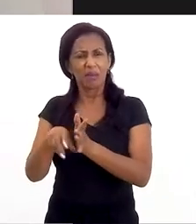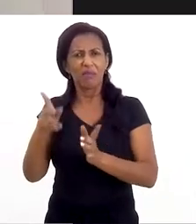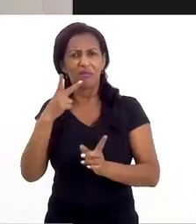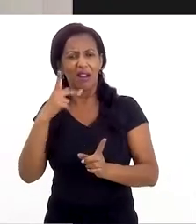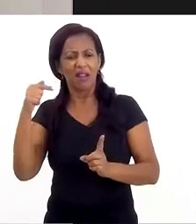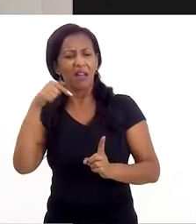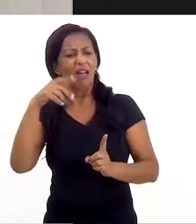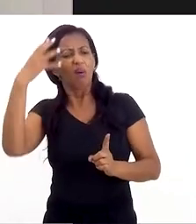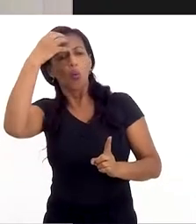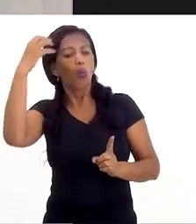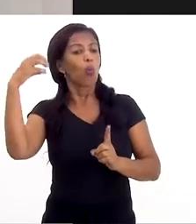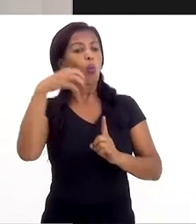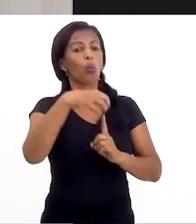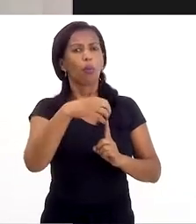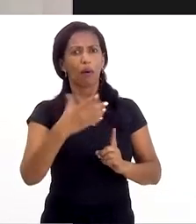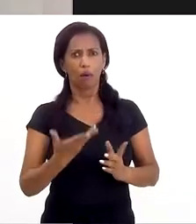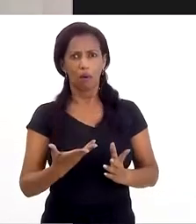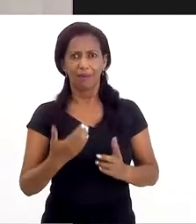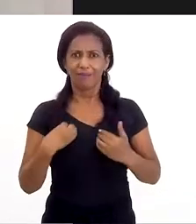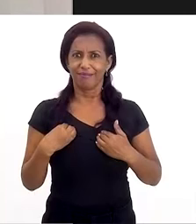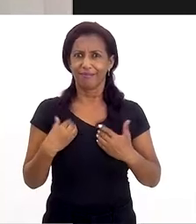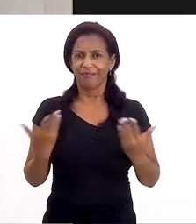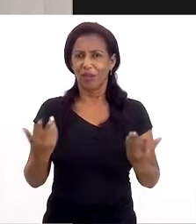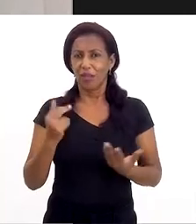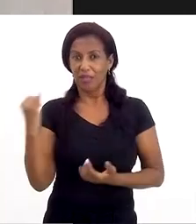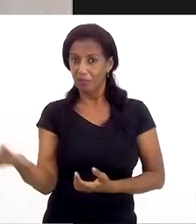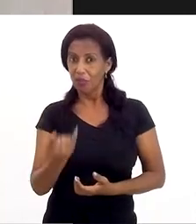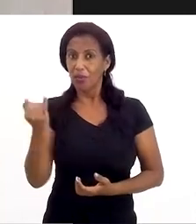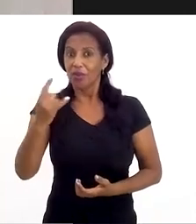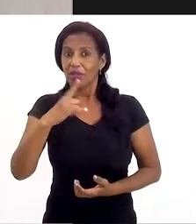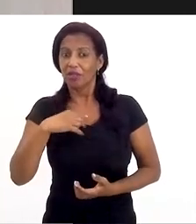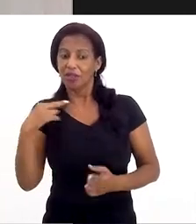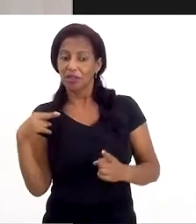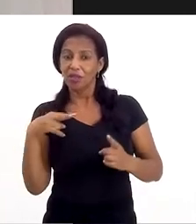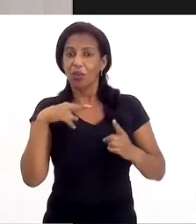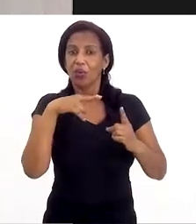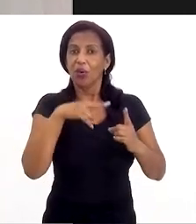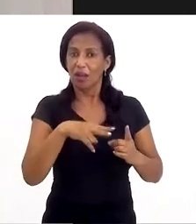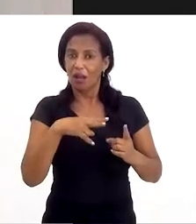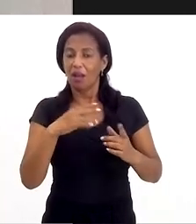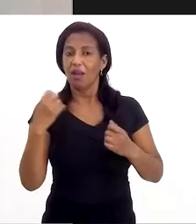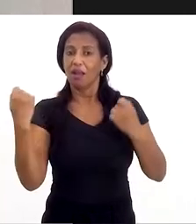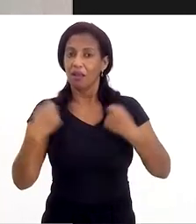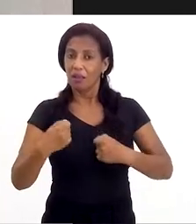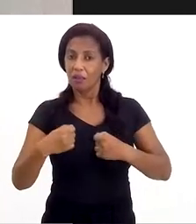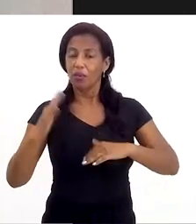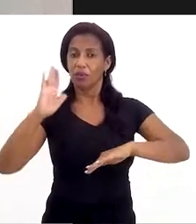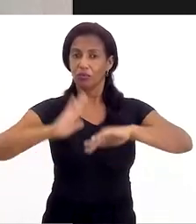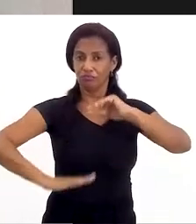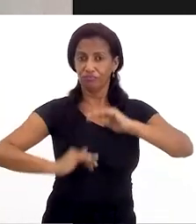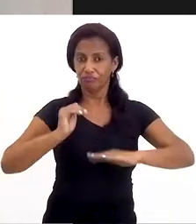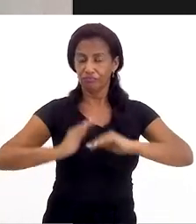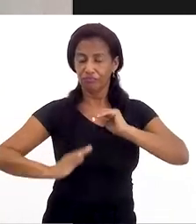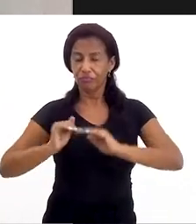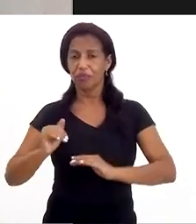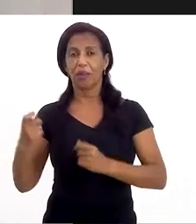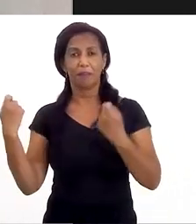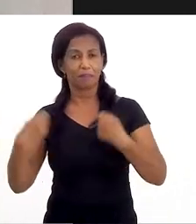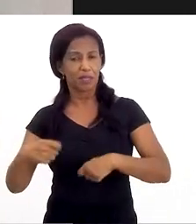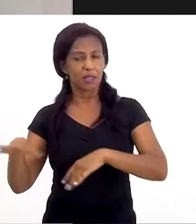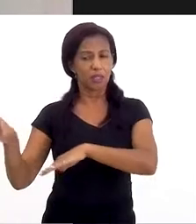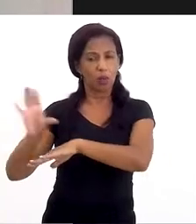né? É a vitimização secundária. Então, é importante a gente ter esse olhar atento, importante a gente capacitar esses